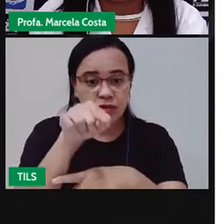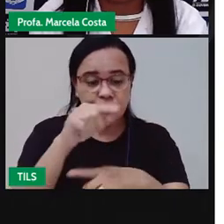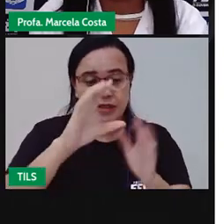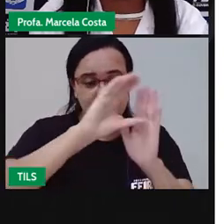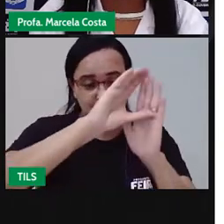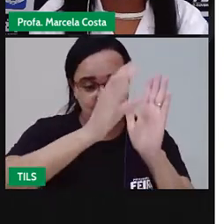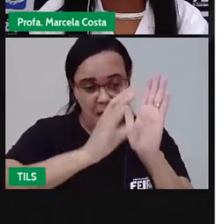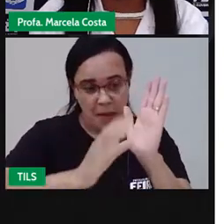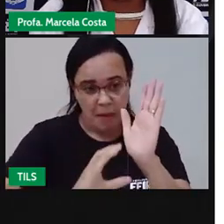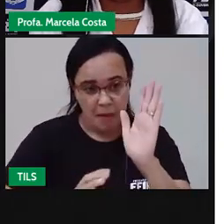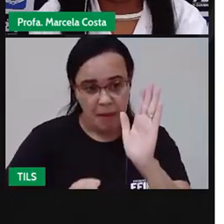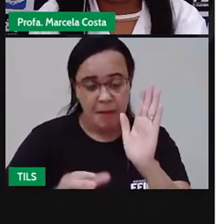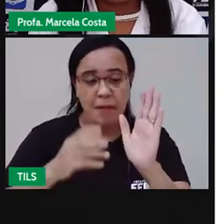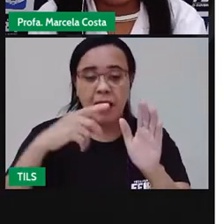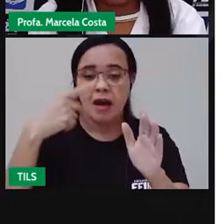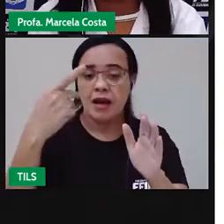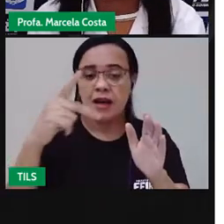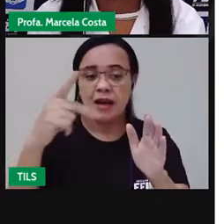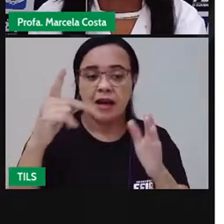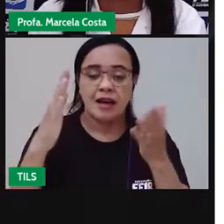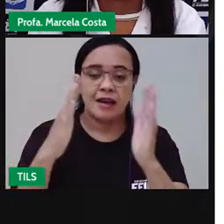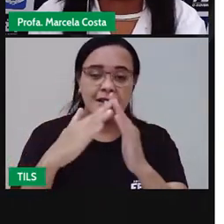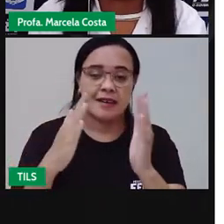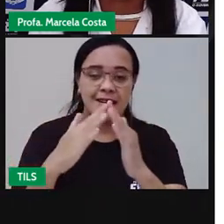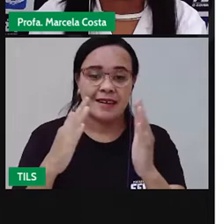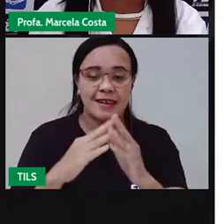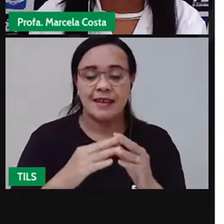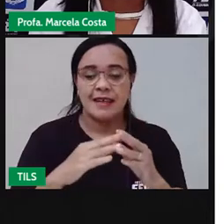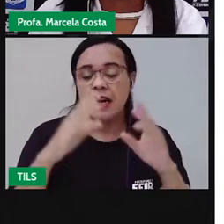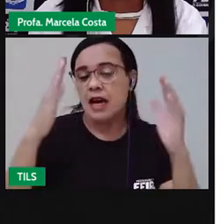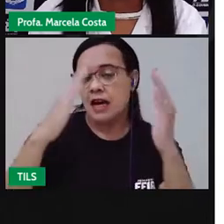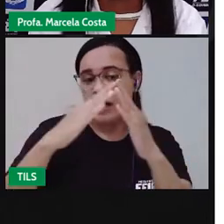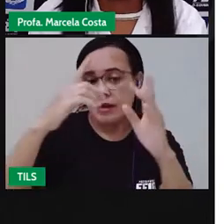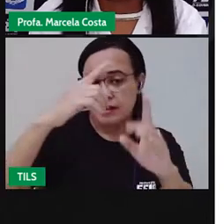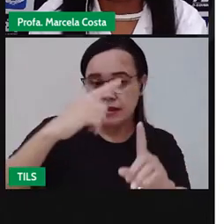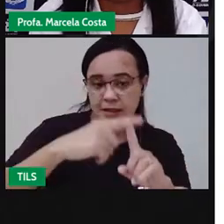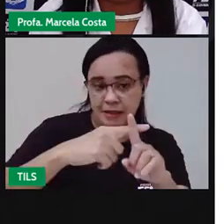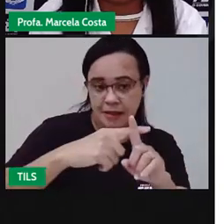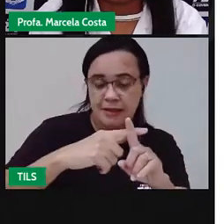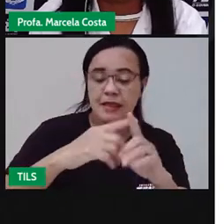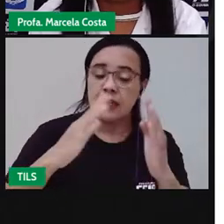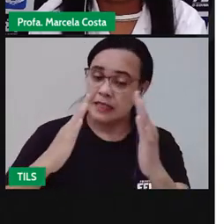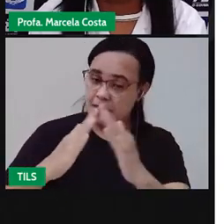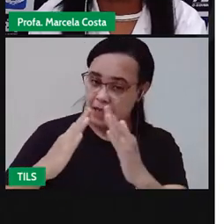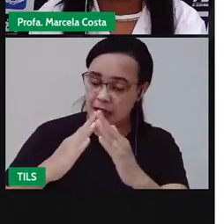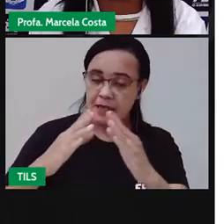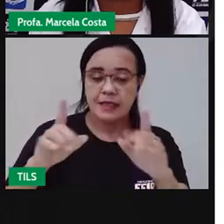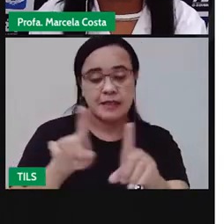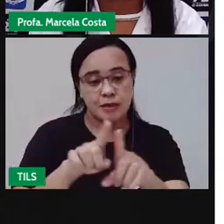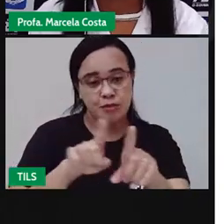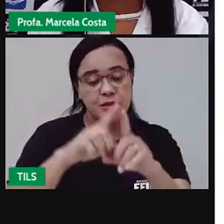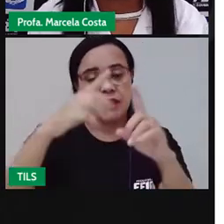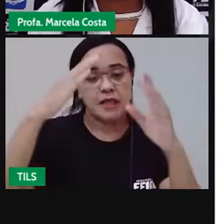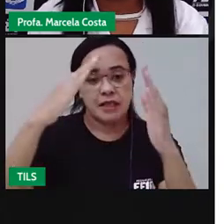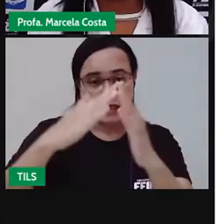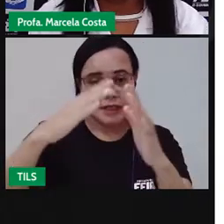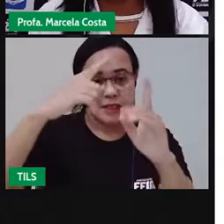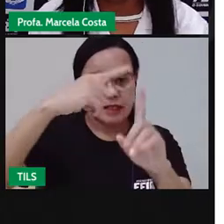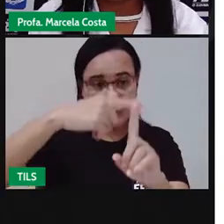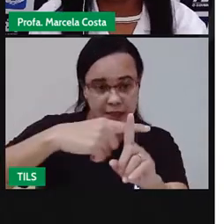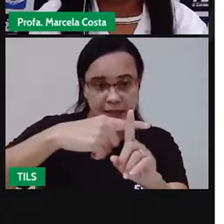vivência. Casa, igreja, você vai aprender também a